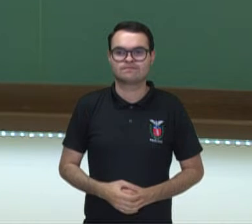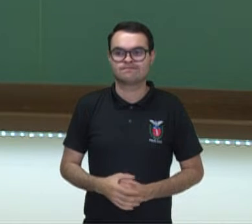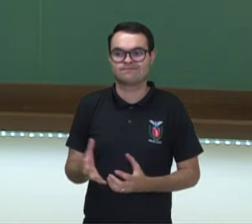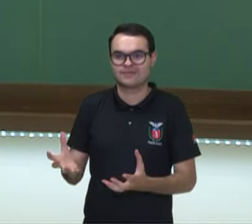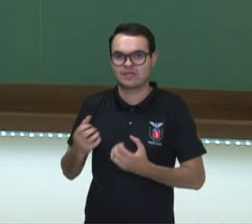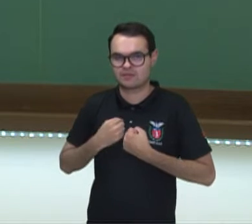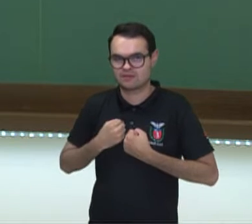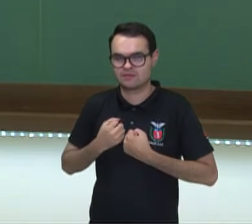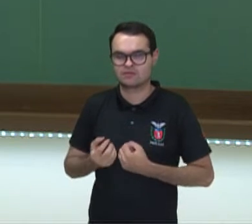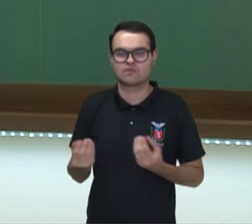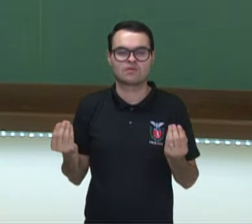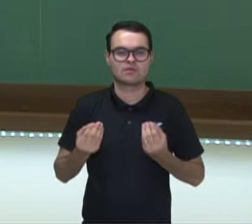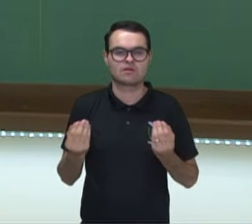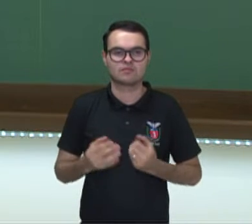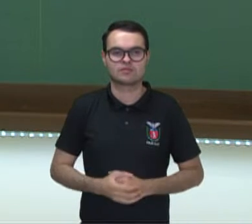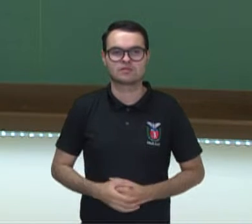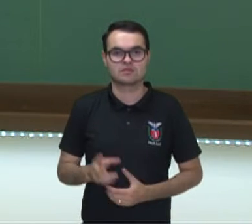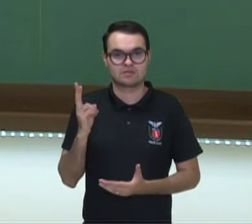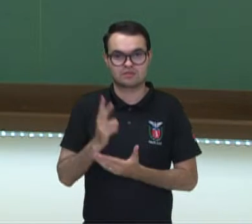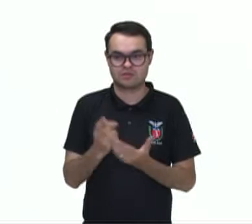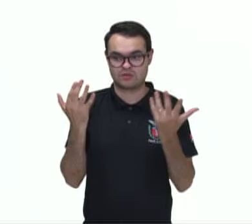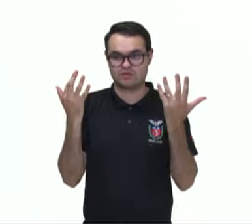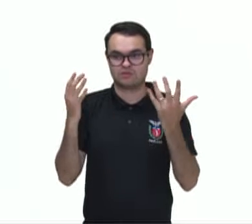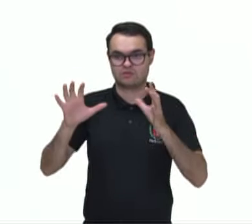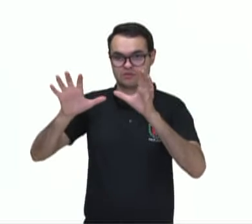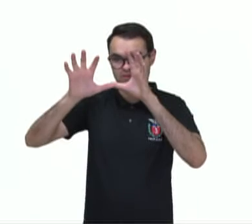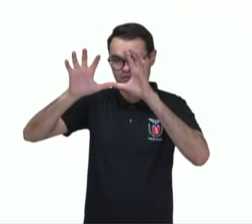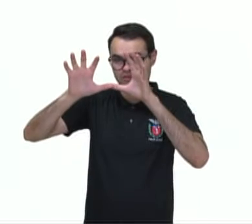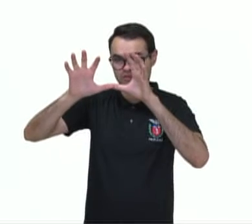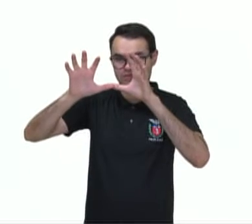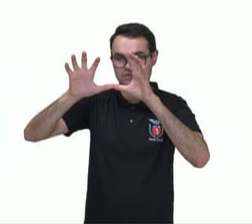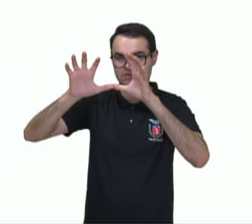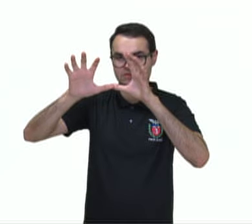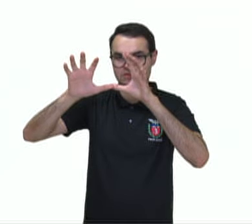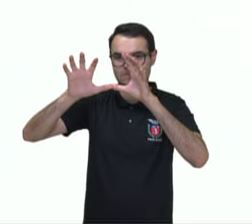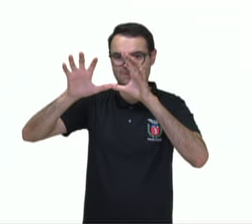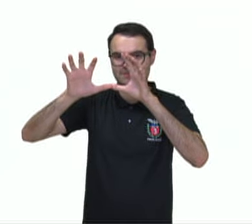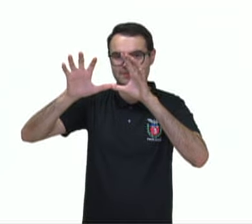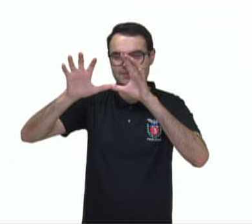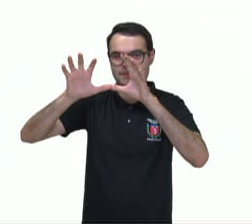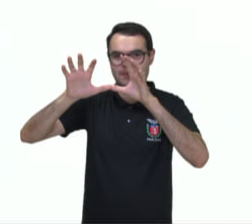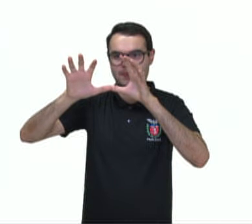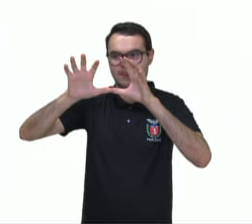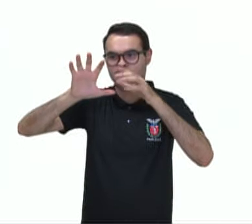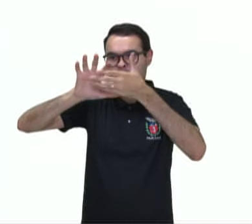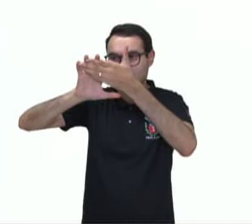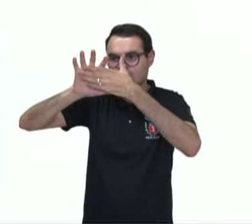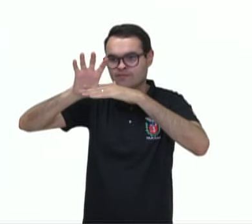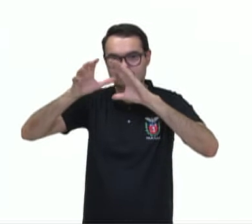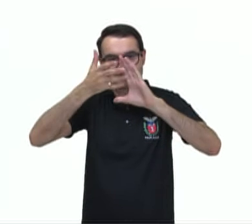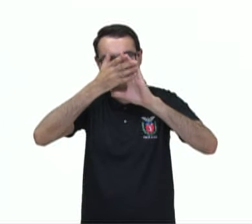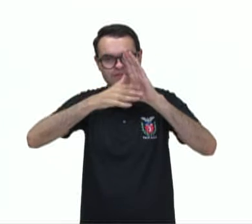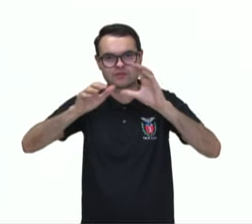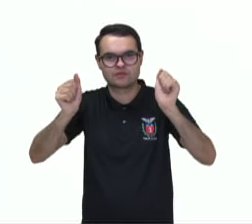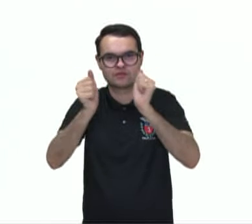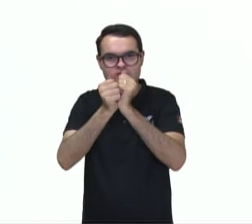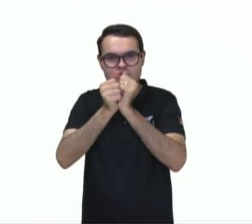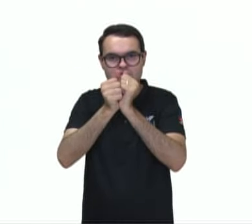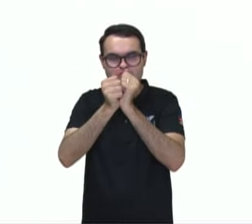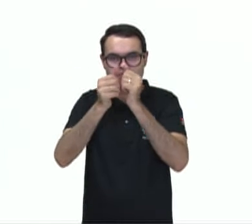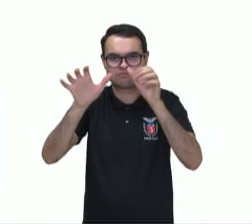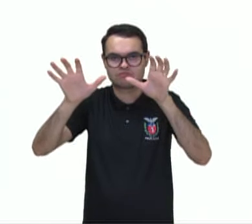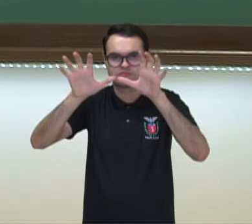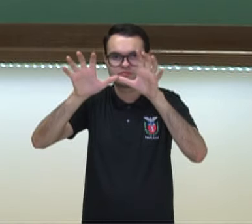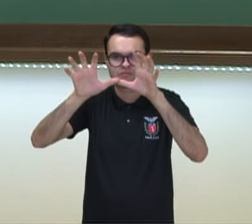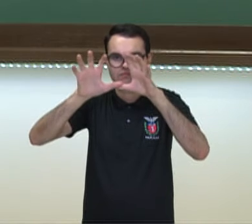Recepção. Deve ser feita sempre com as duas mãos paralelas e legeramente côncovas, voltadas para frente.